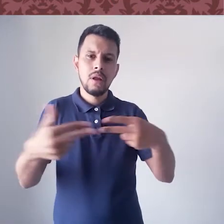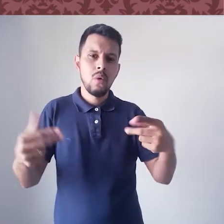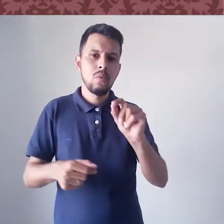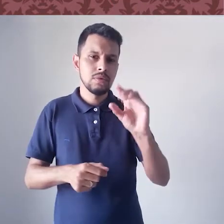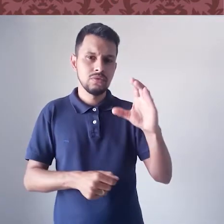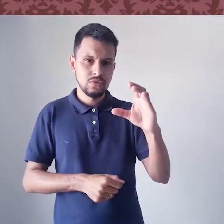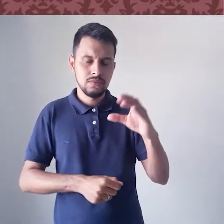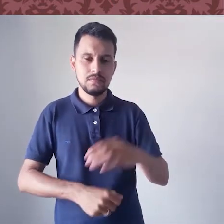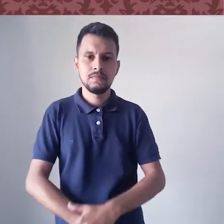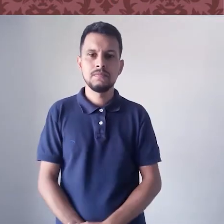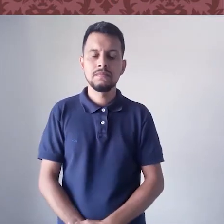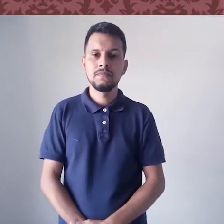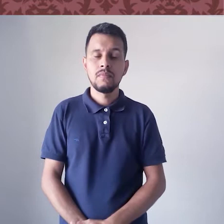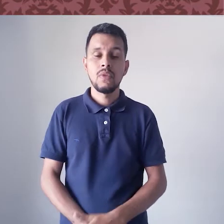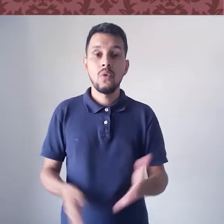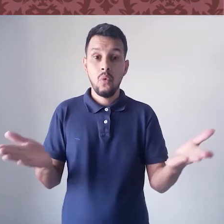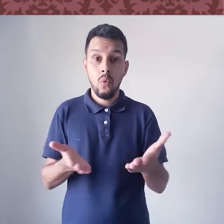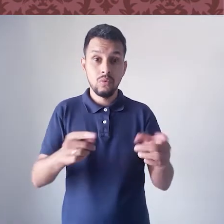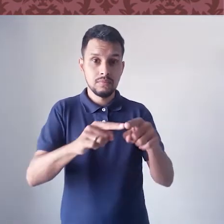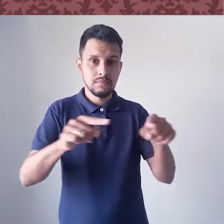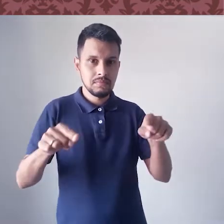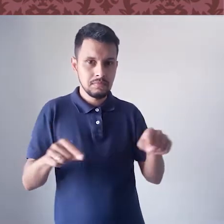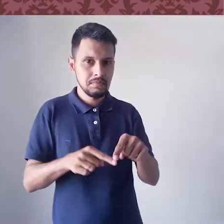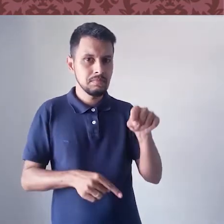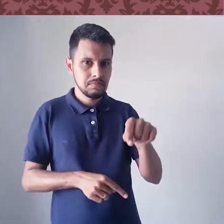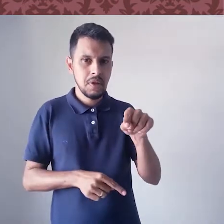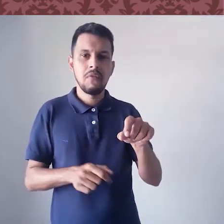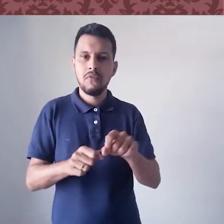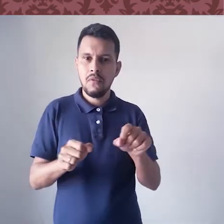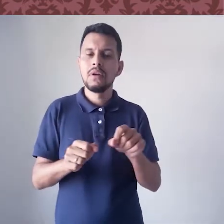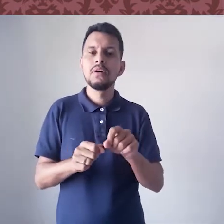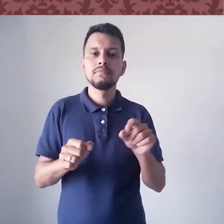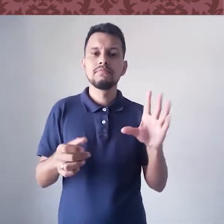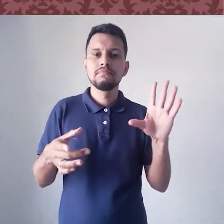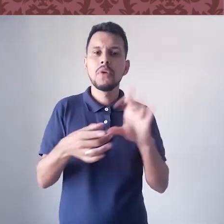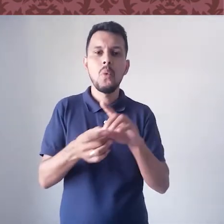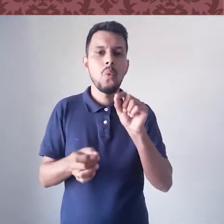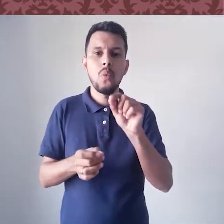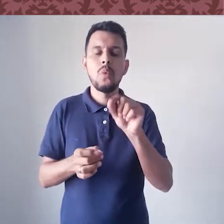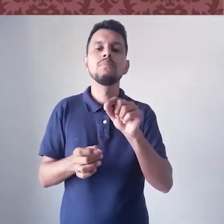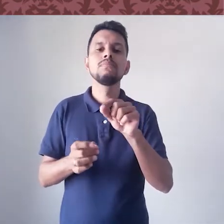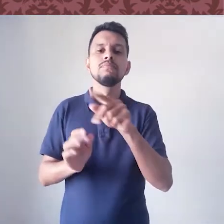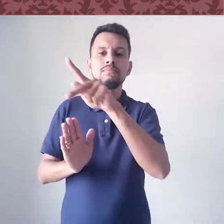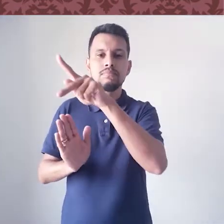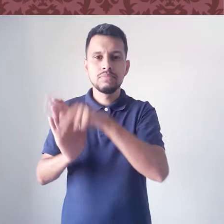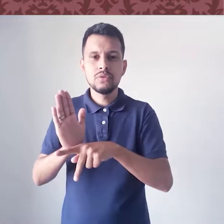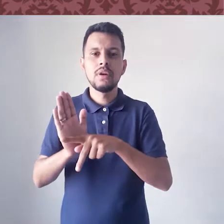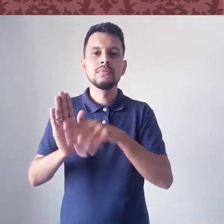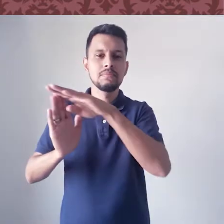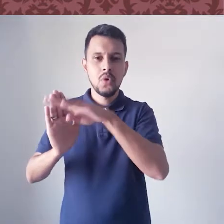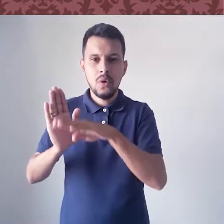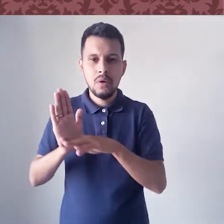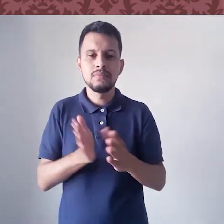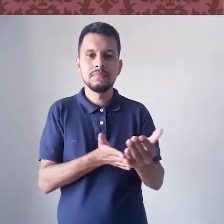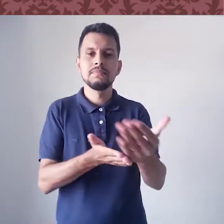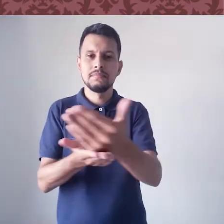acervo científico. Hoje, esse espaço tem atuação junto aos projetos de extensão